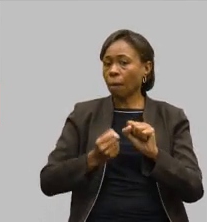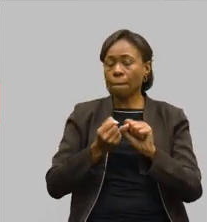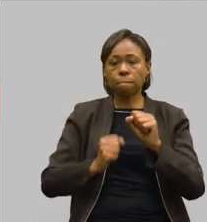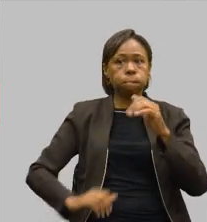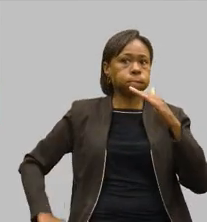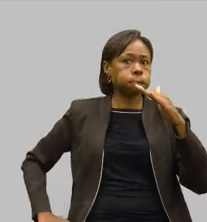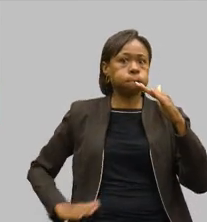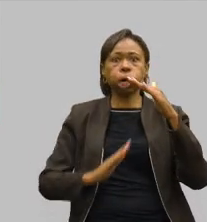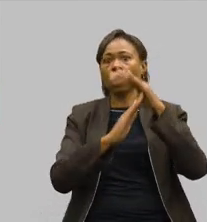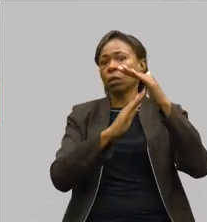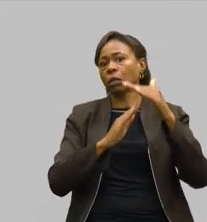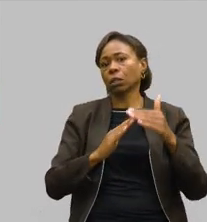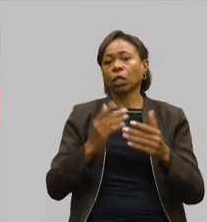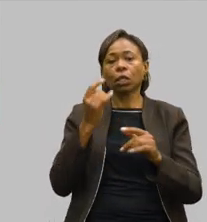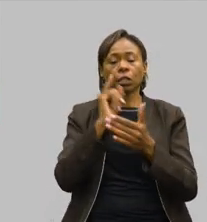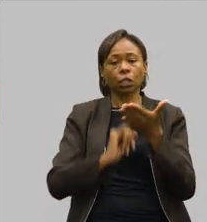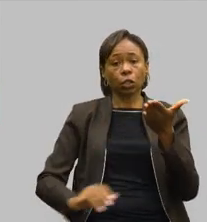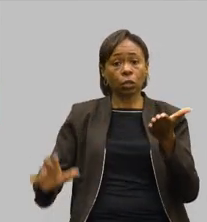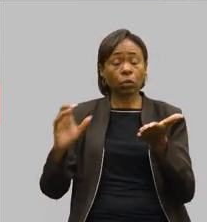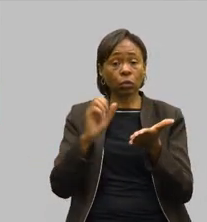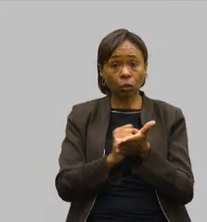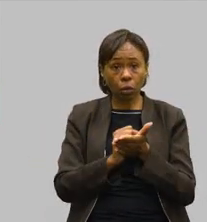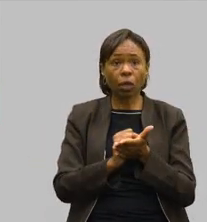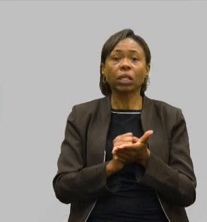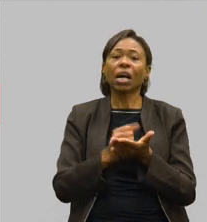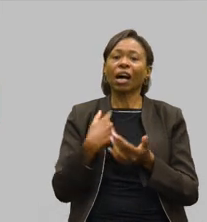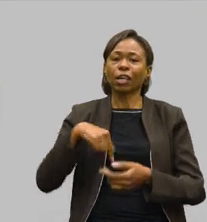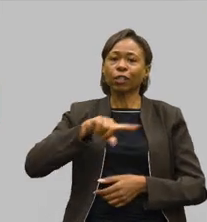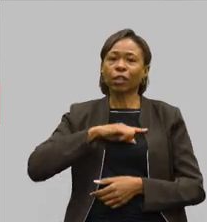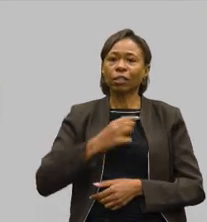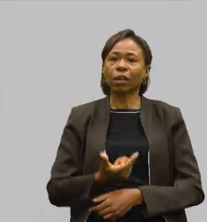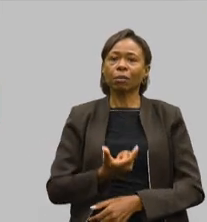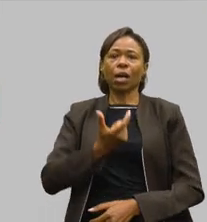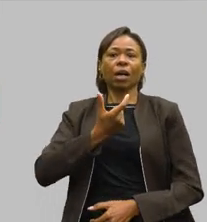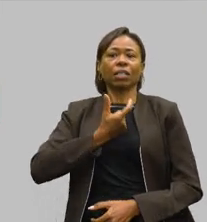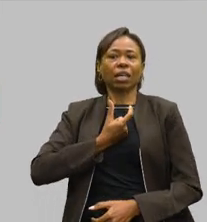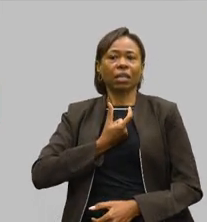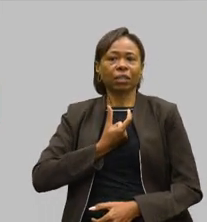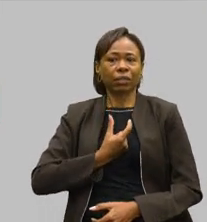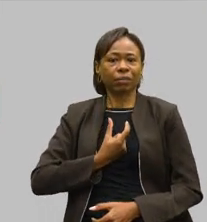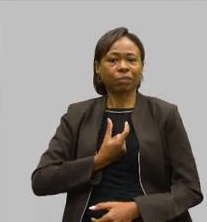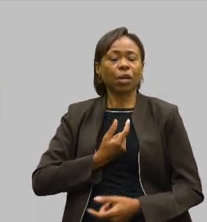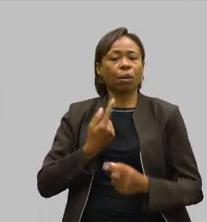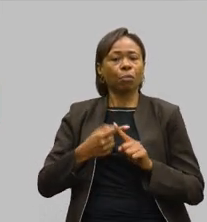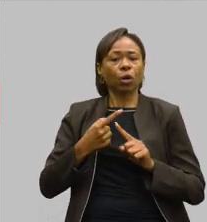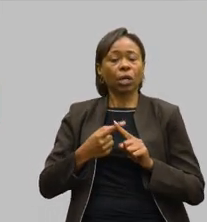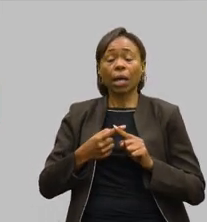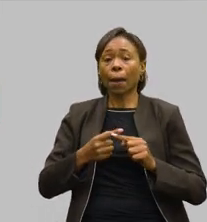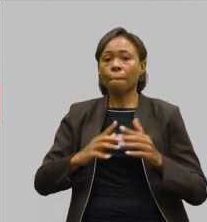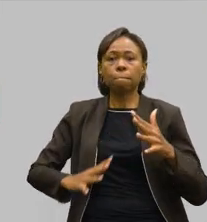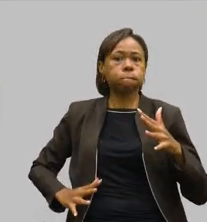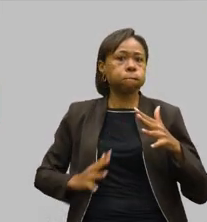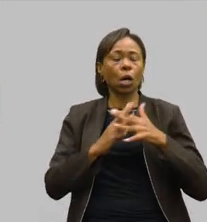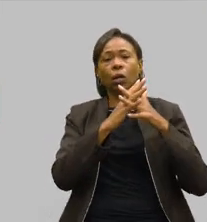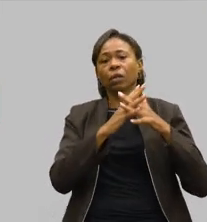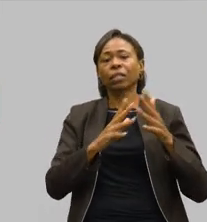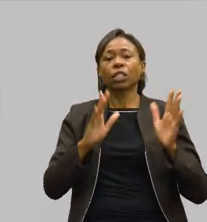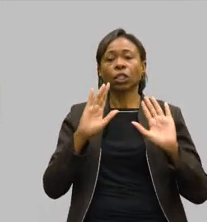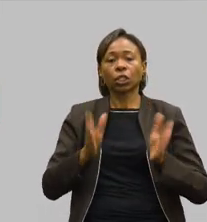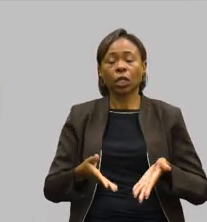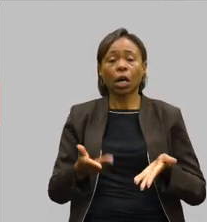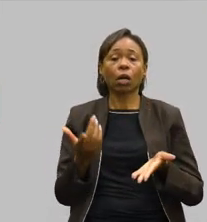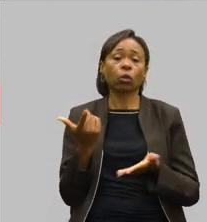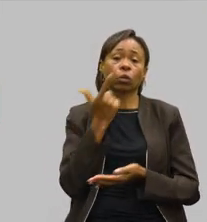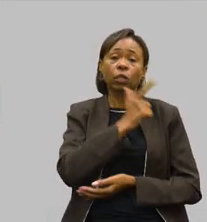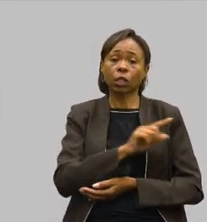E aí nós colocamos essa medalhinha para falar que foi mais um recorde alcançado pela subsecretaria de Esportes através